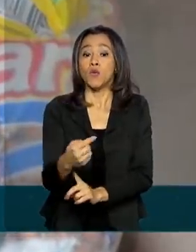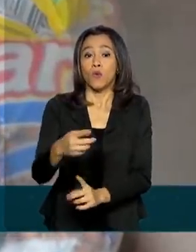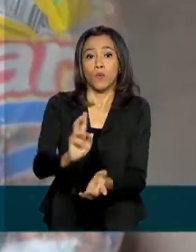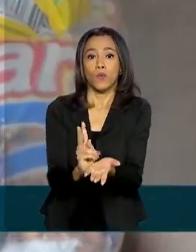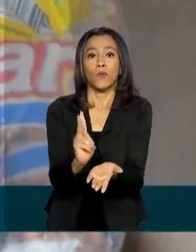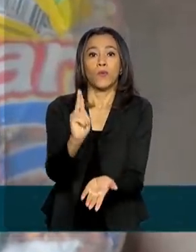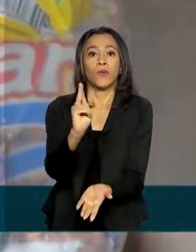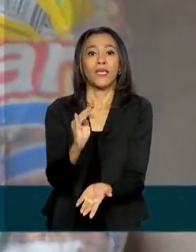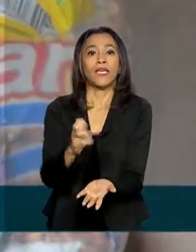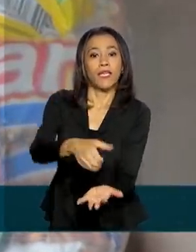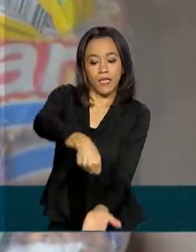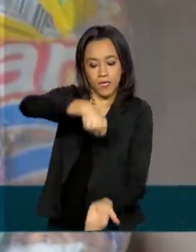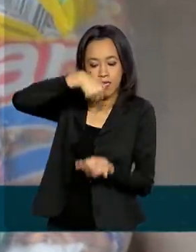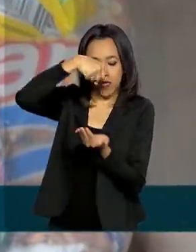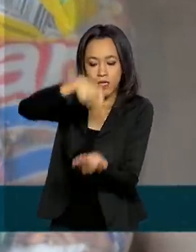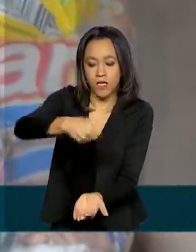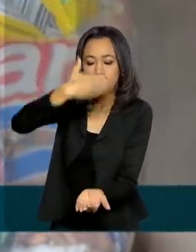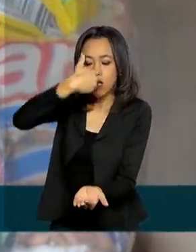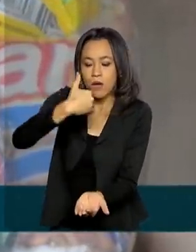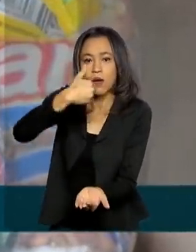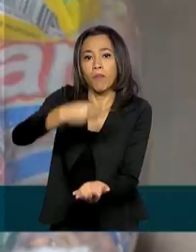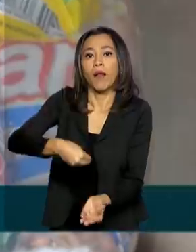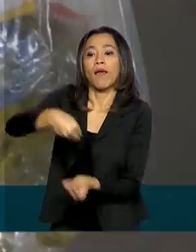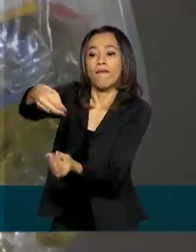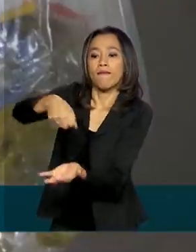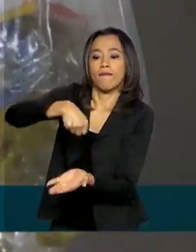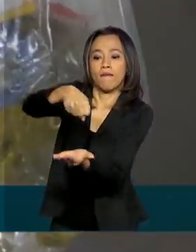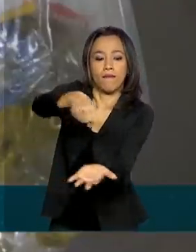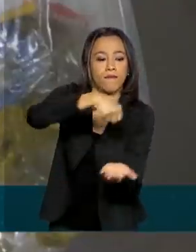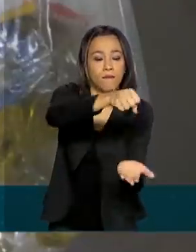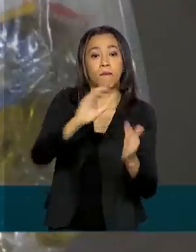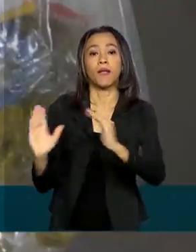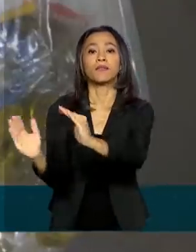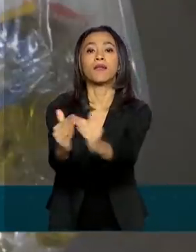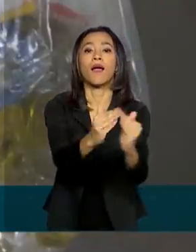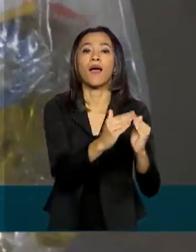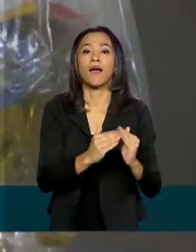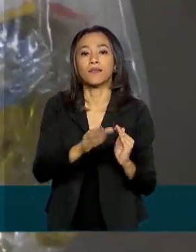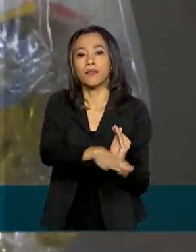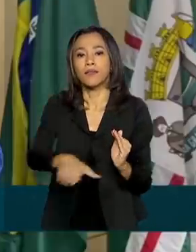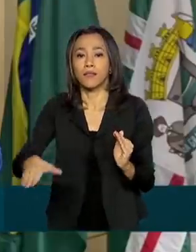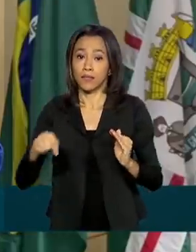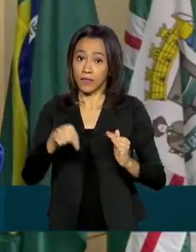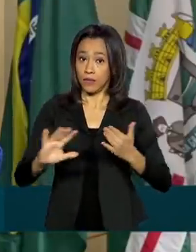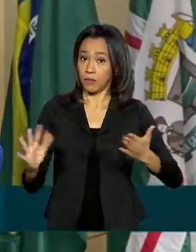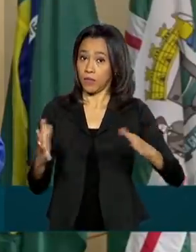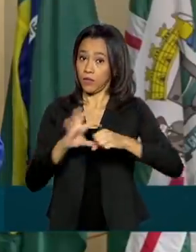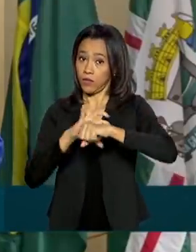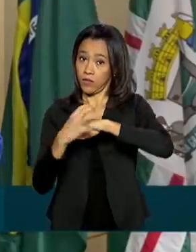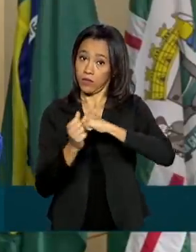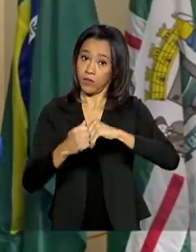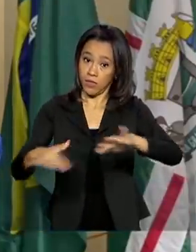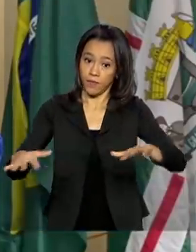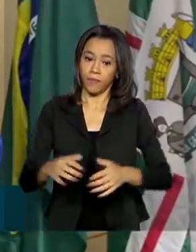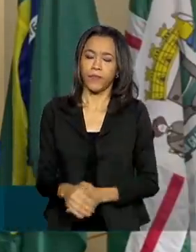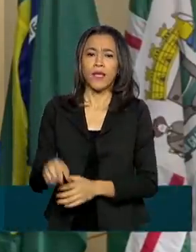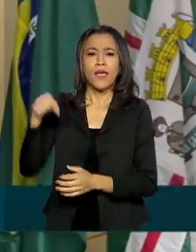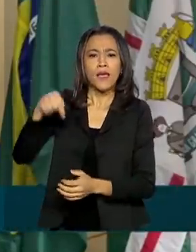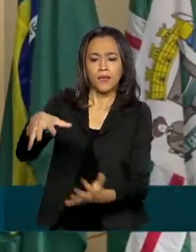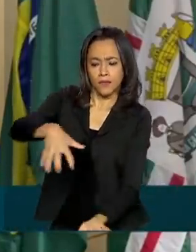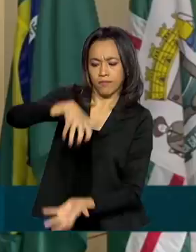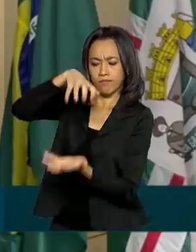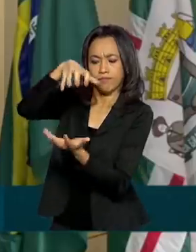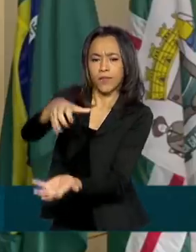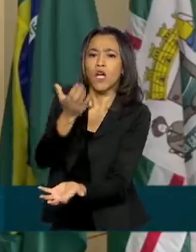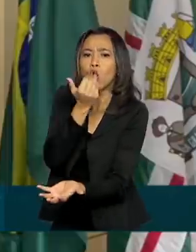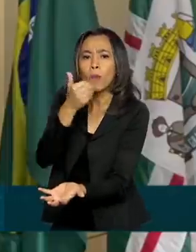básicos. Para enviar para a casa das crianças nesse período de pandemia. Estes kits, eles serão